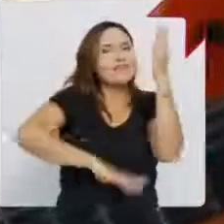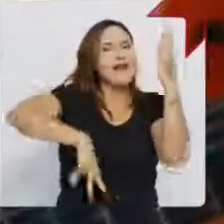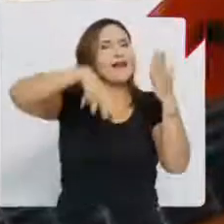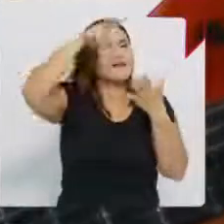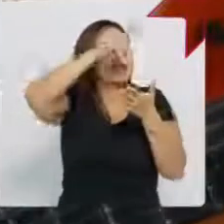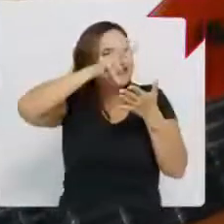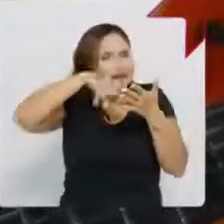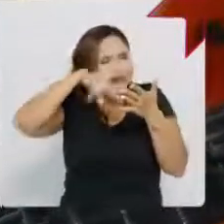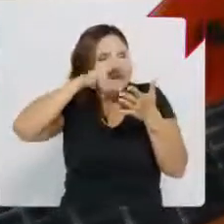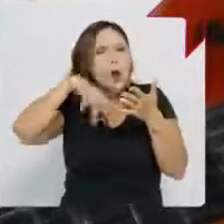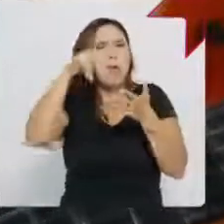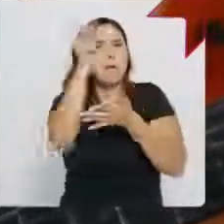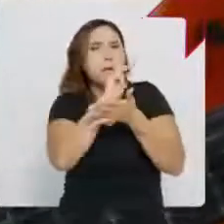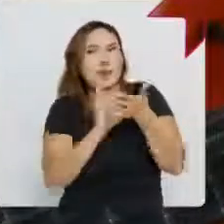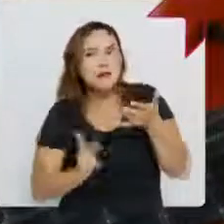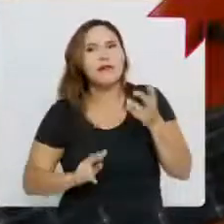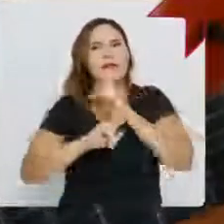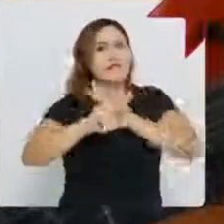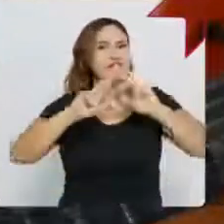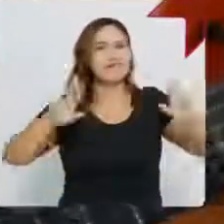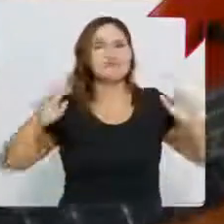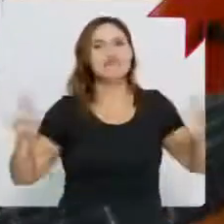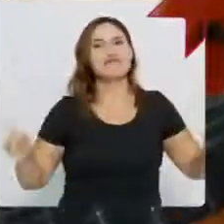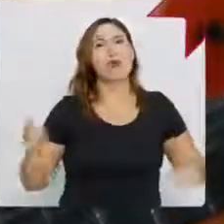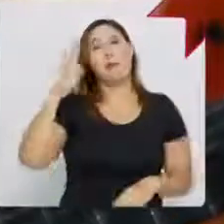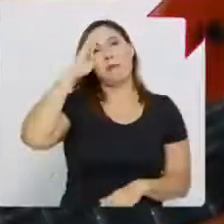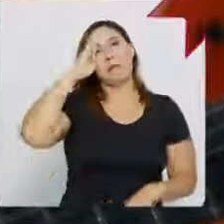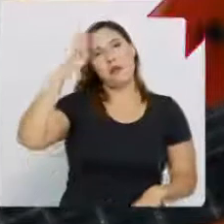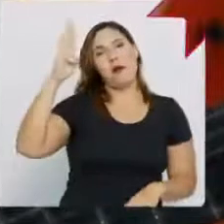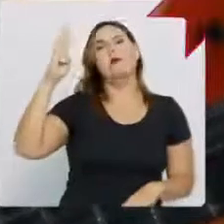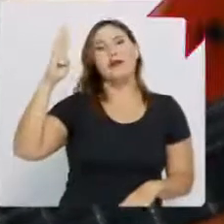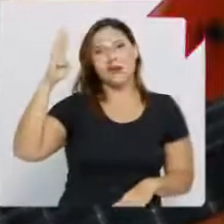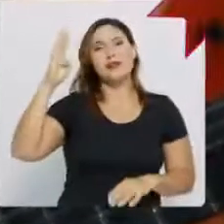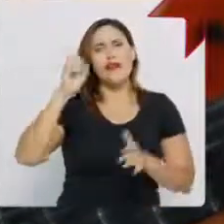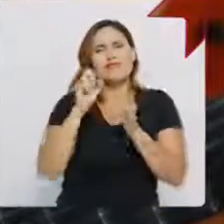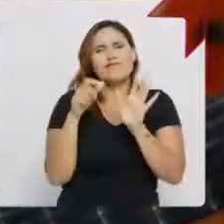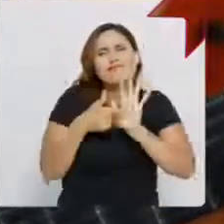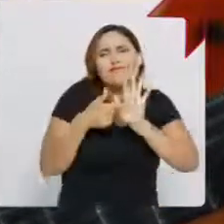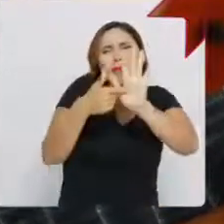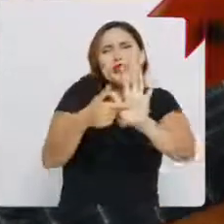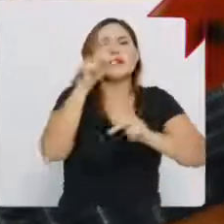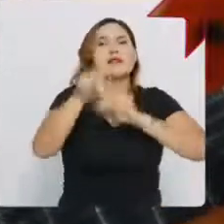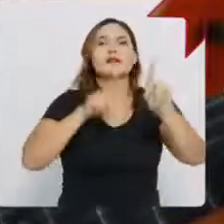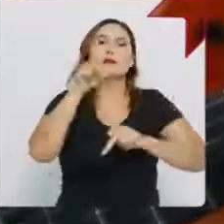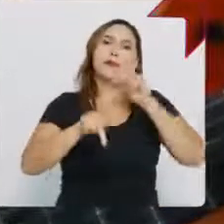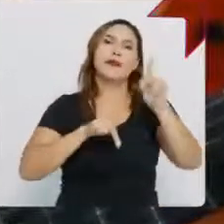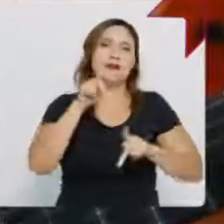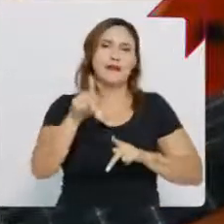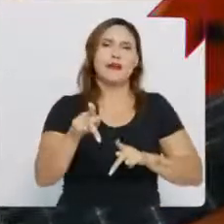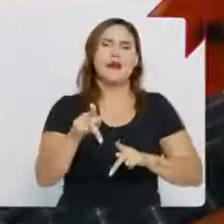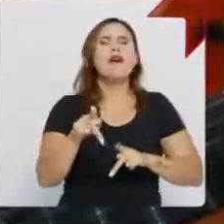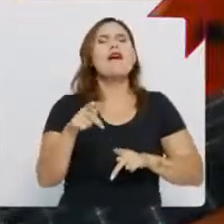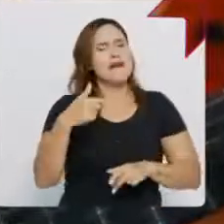até as mimas, principalmente nessas manifestações populares. Então isso